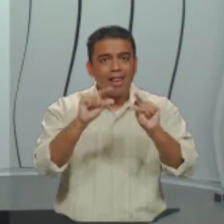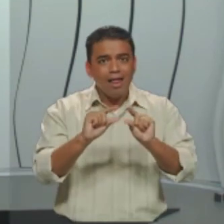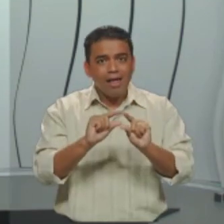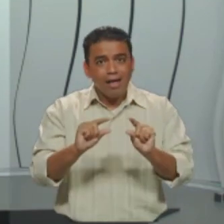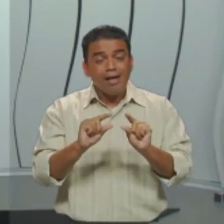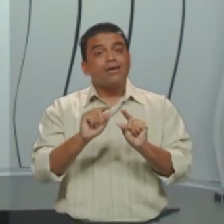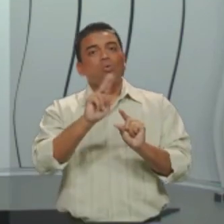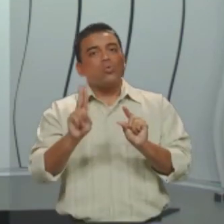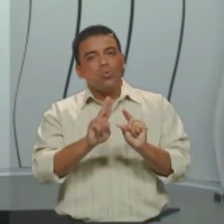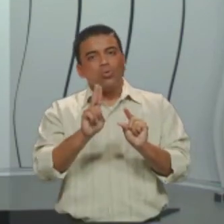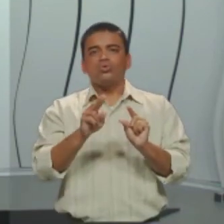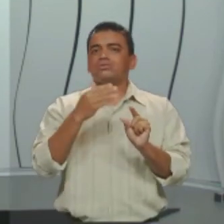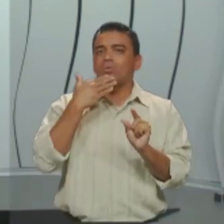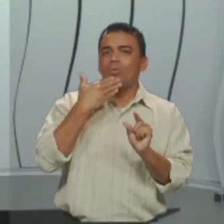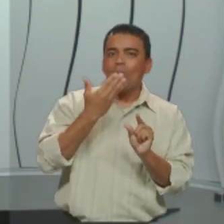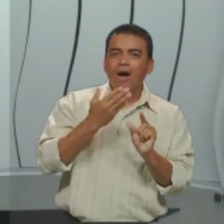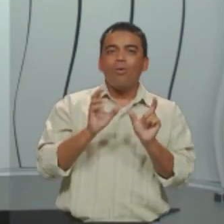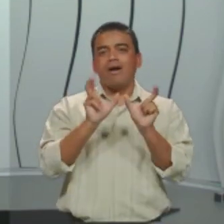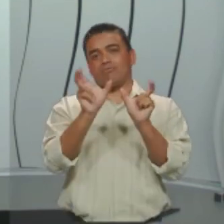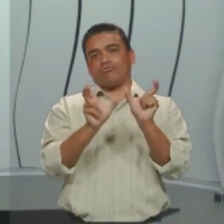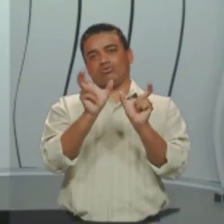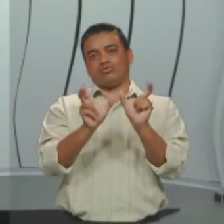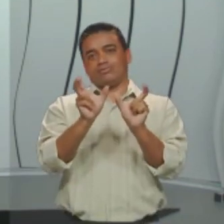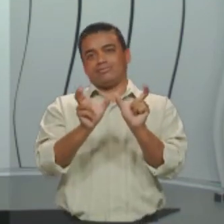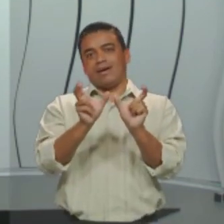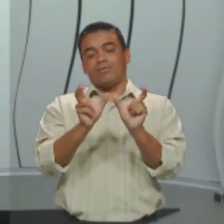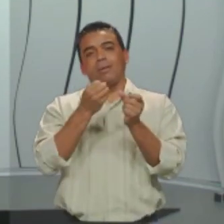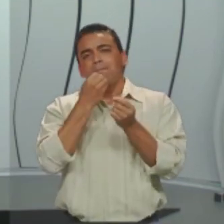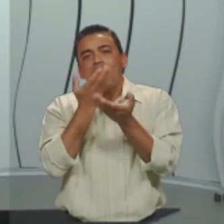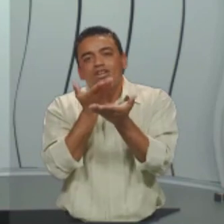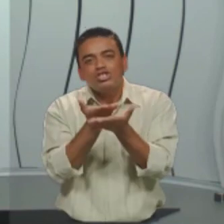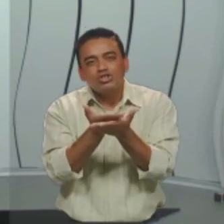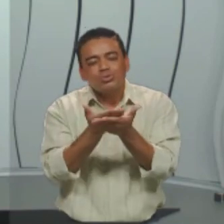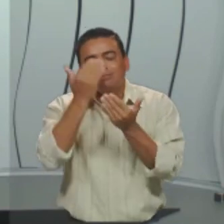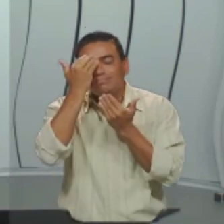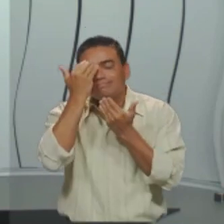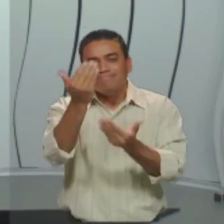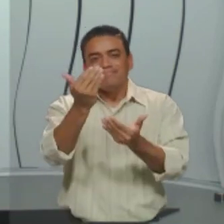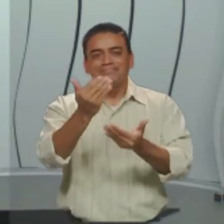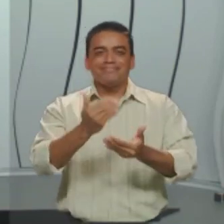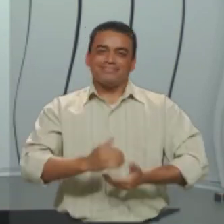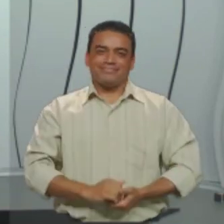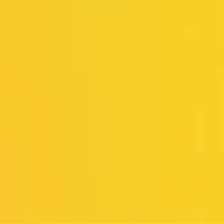com o uso de determinada conjunção. Então, bons estudos e muito obrigada.